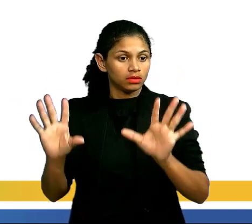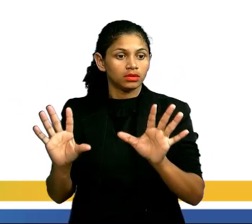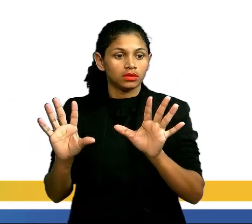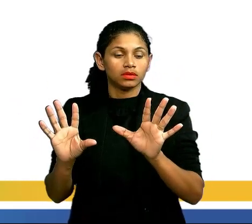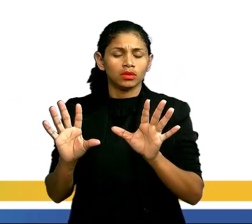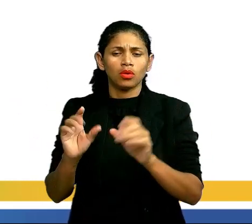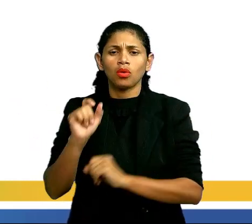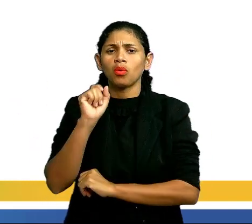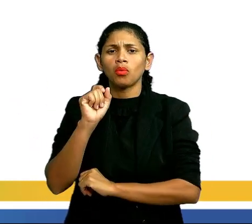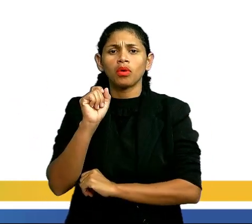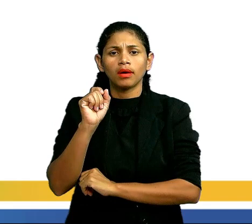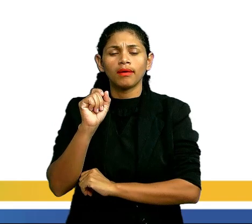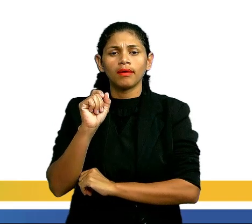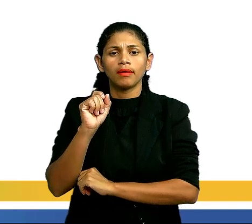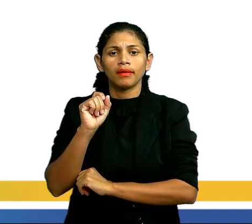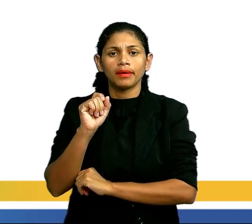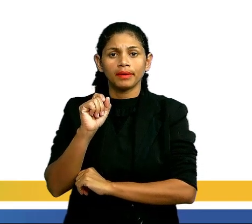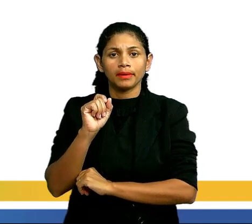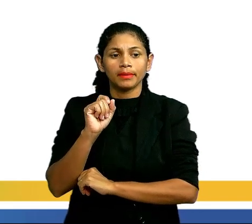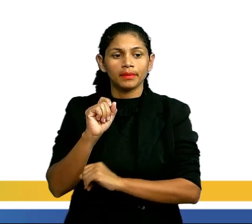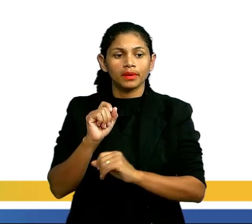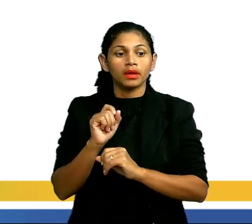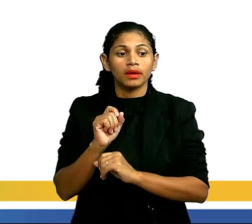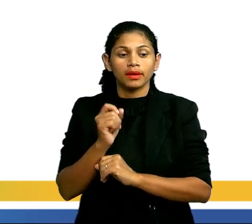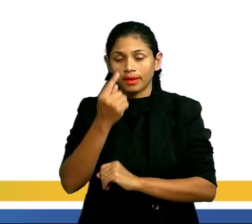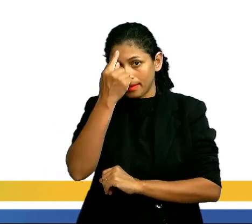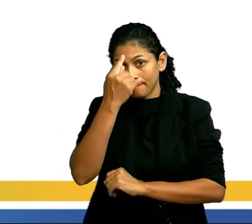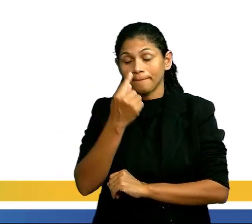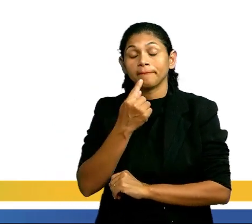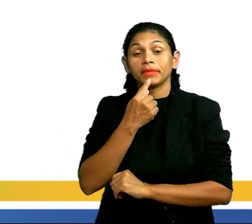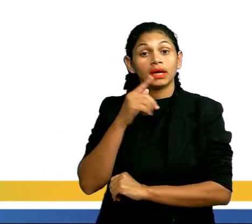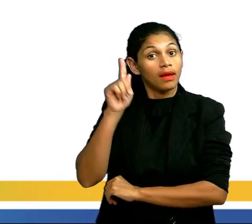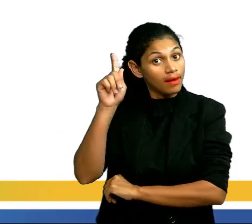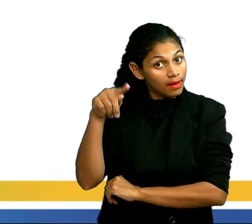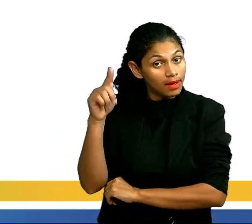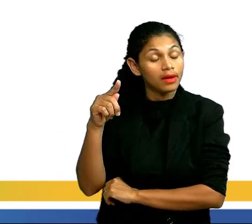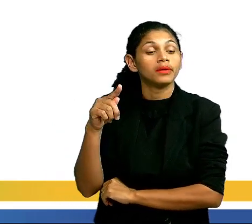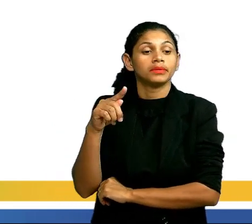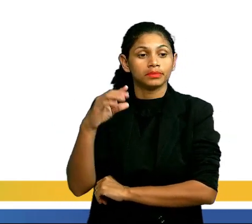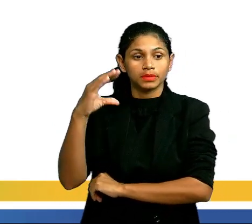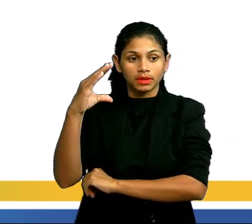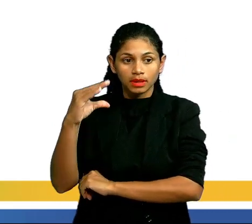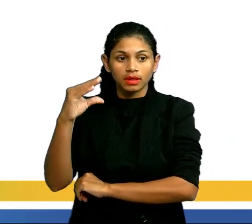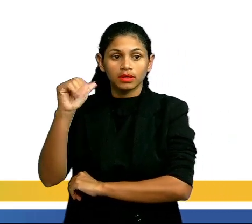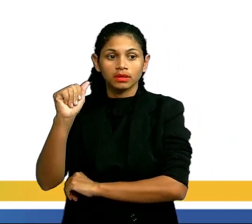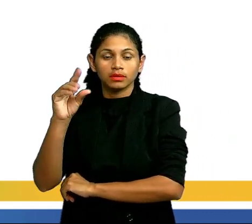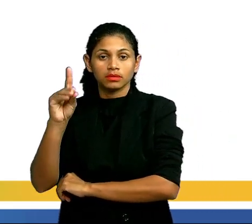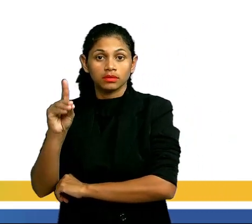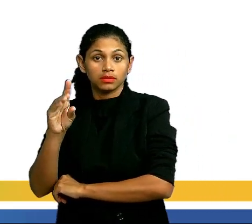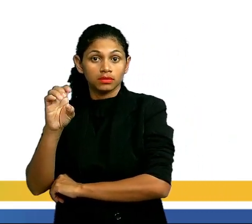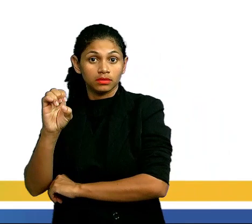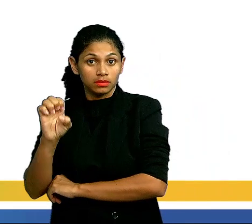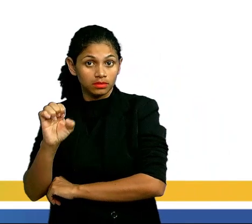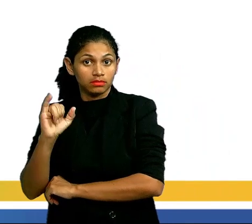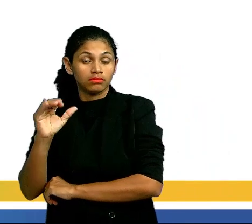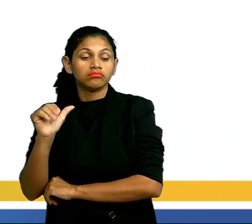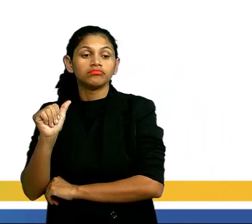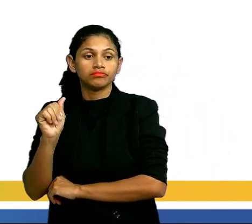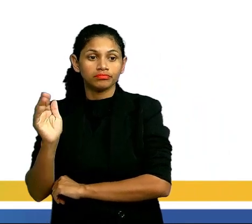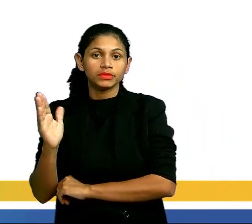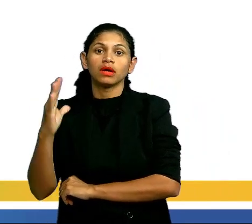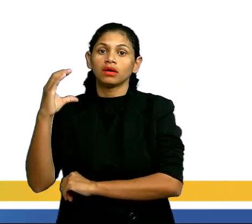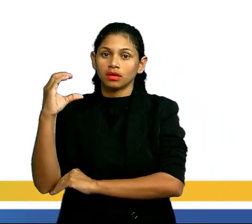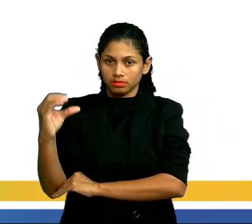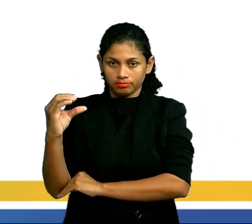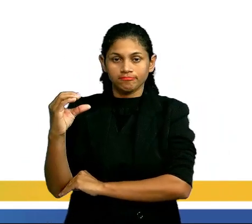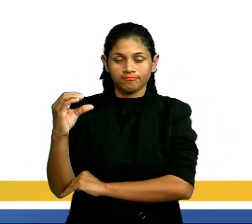uma cadeia carbônica? É o que vocês estão acompanhando na tela. Um arranjo molecular com vários átomos de carbono que vão dar um processo